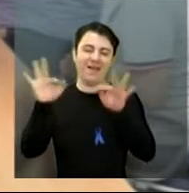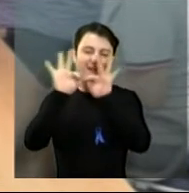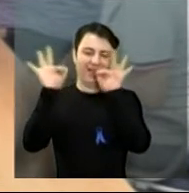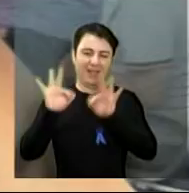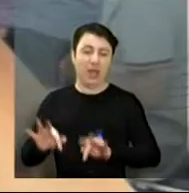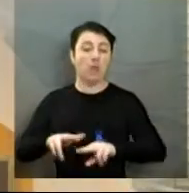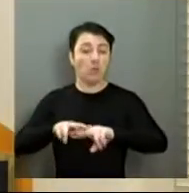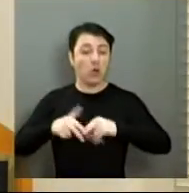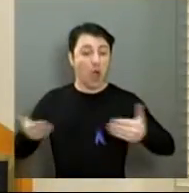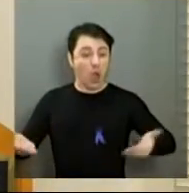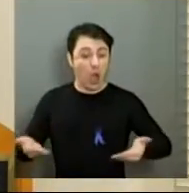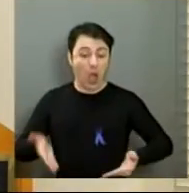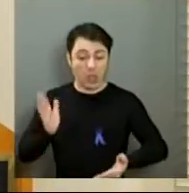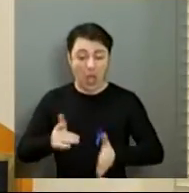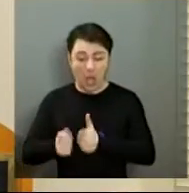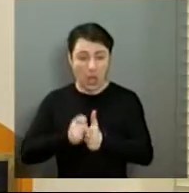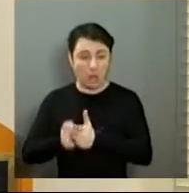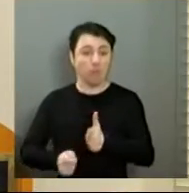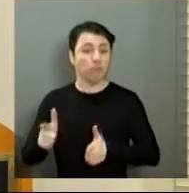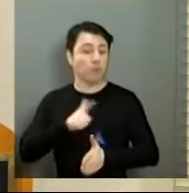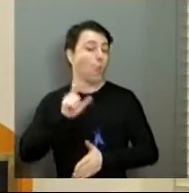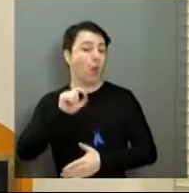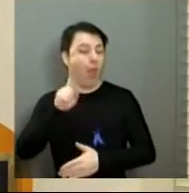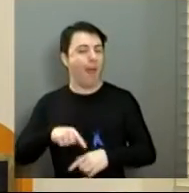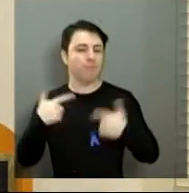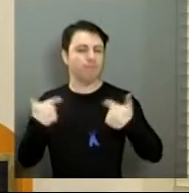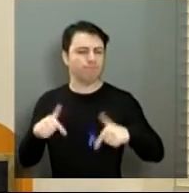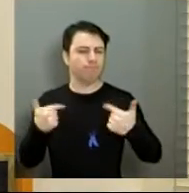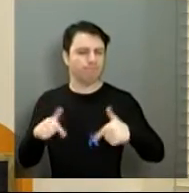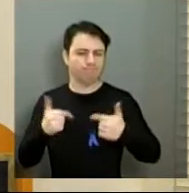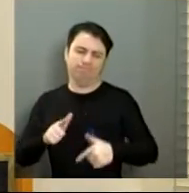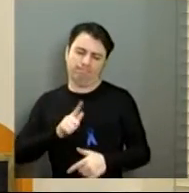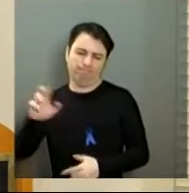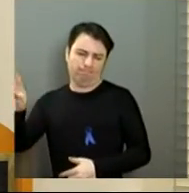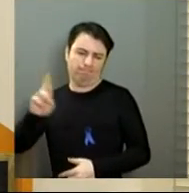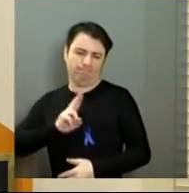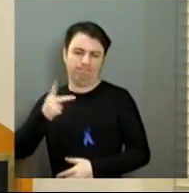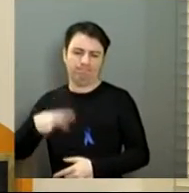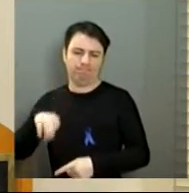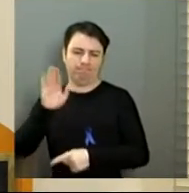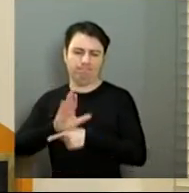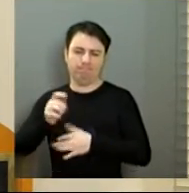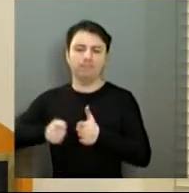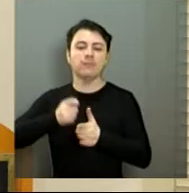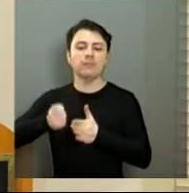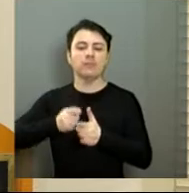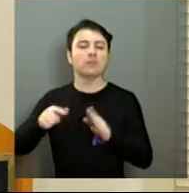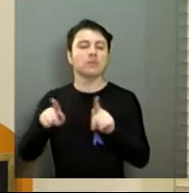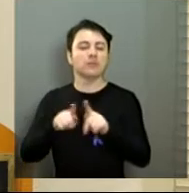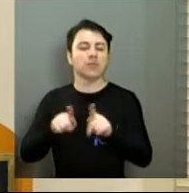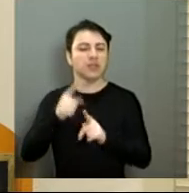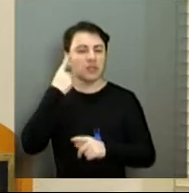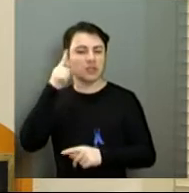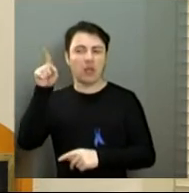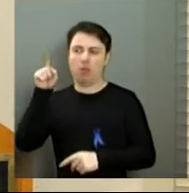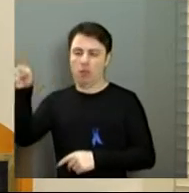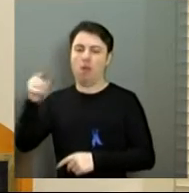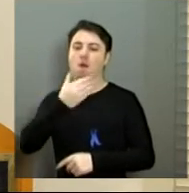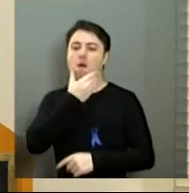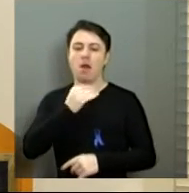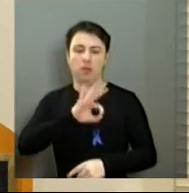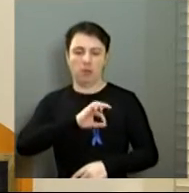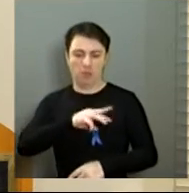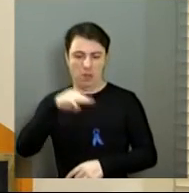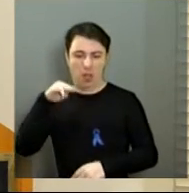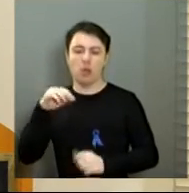estar valendo para a nossa cidade de Araraquara, nosso trabalho dando resultado para a cidade de Araraquara. Na mesma ocasião, esteve lá também o Cabo